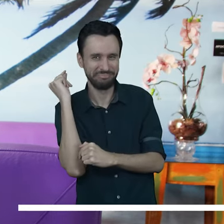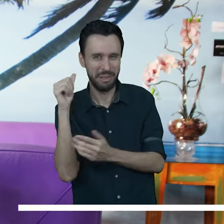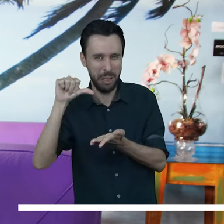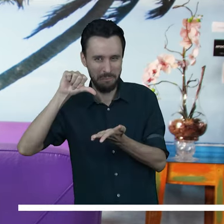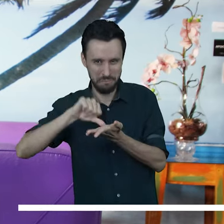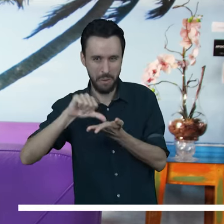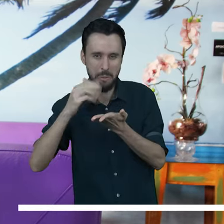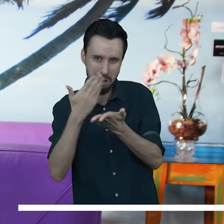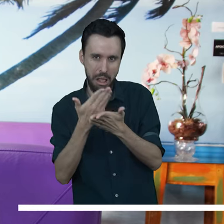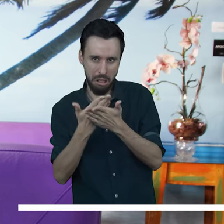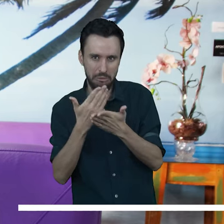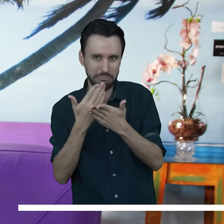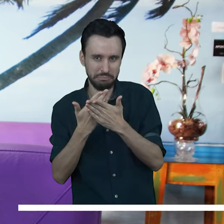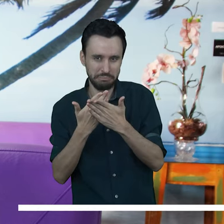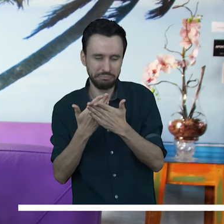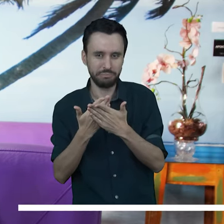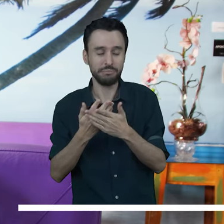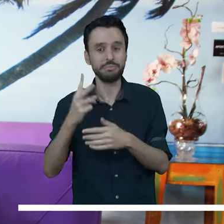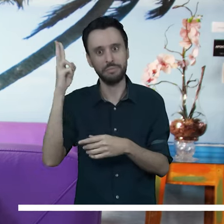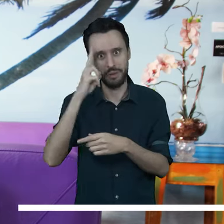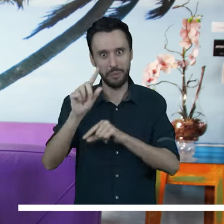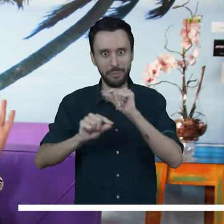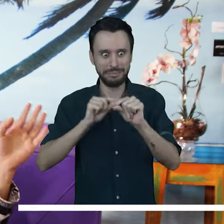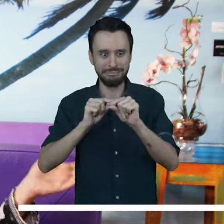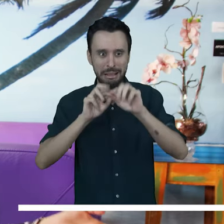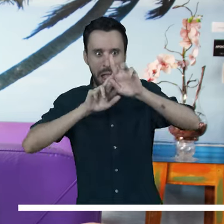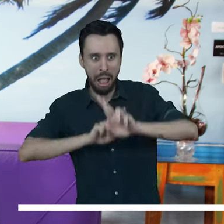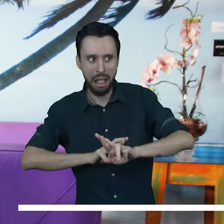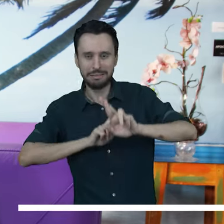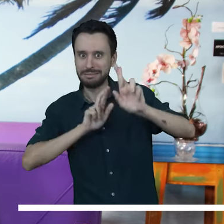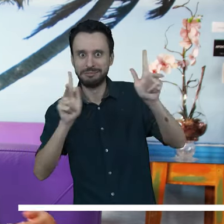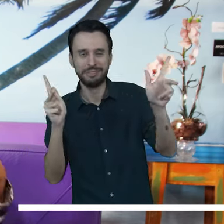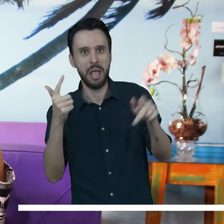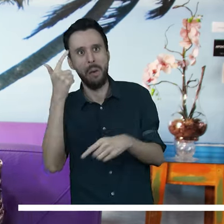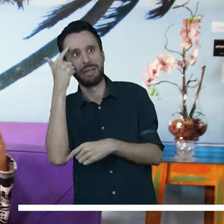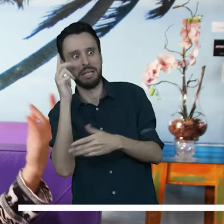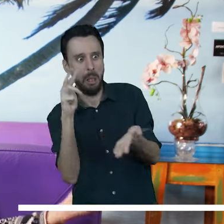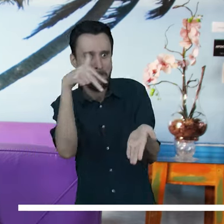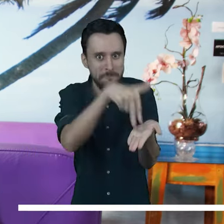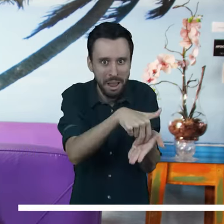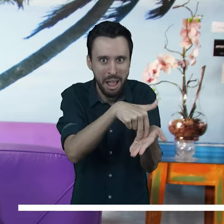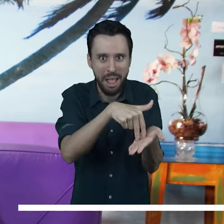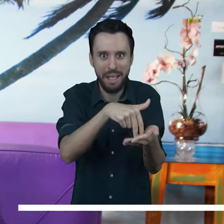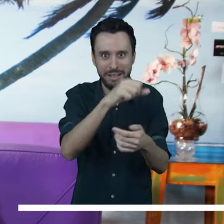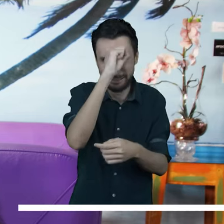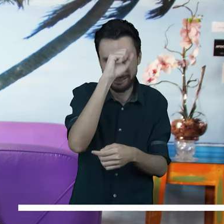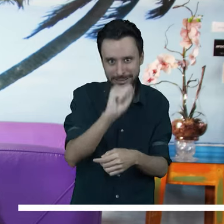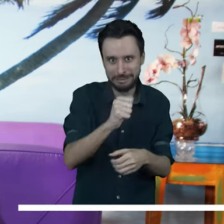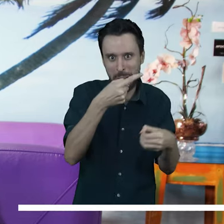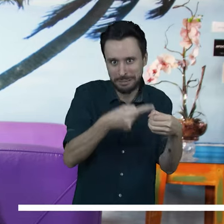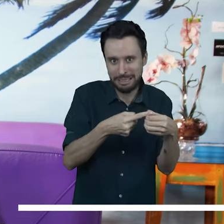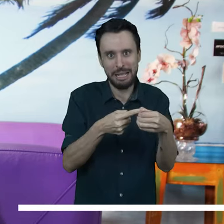mesmo em que eu estava lá no Polo. E, na época, era um lugar completamente diferente, assim. Já nunca vou conhecer Santo Antônio. E